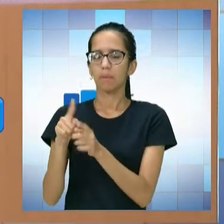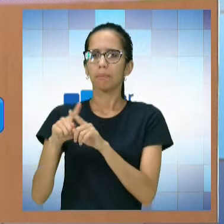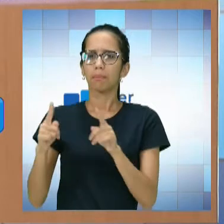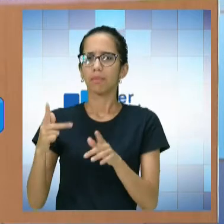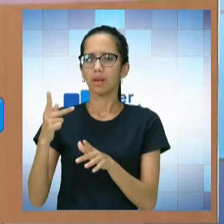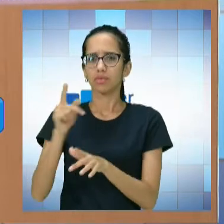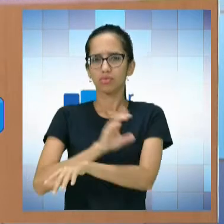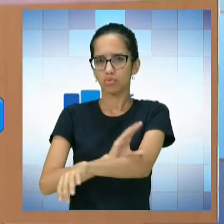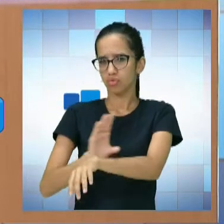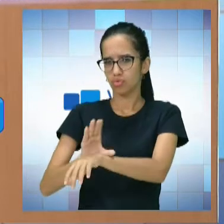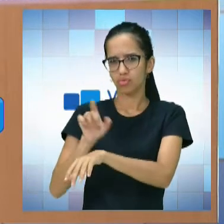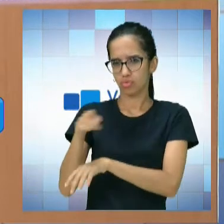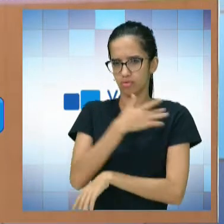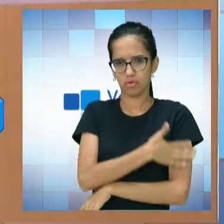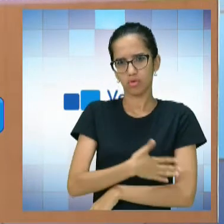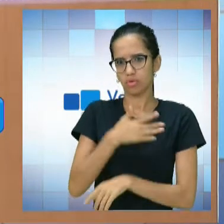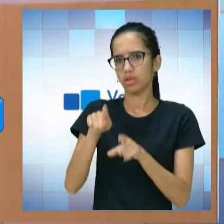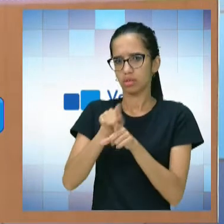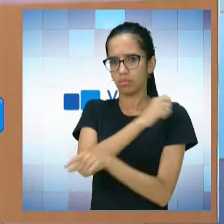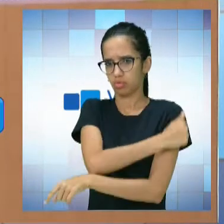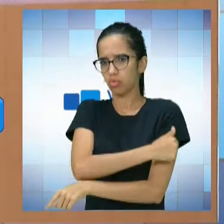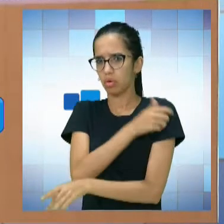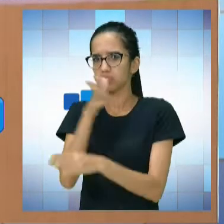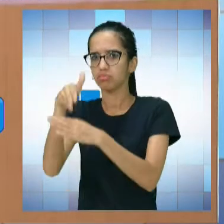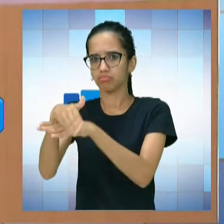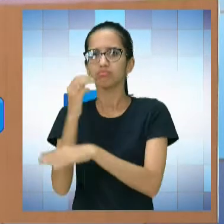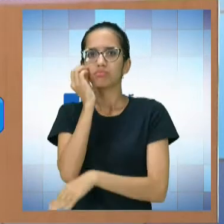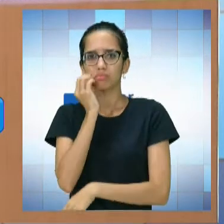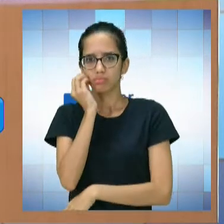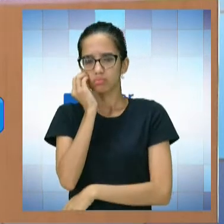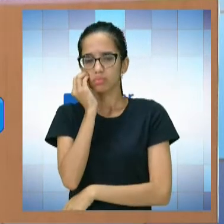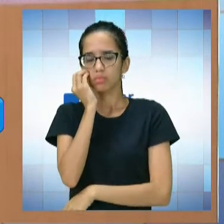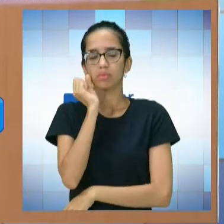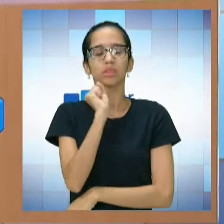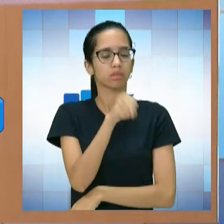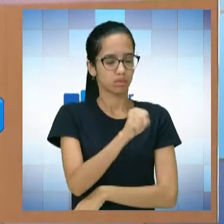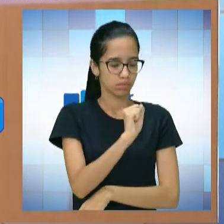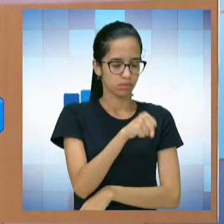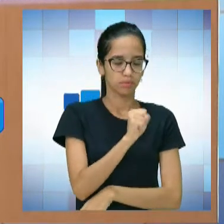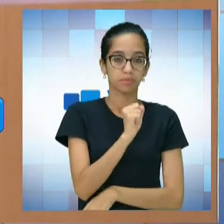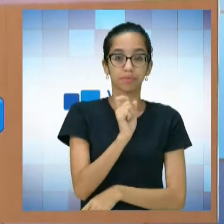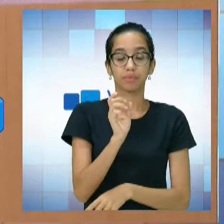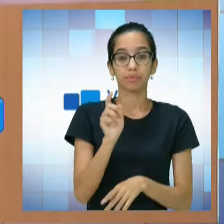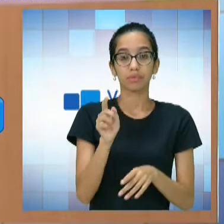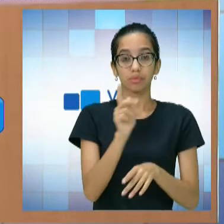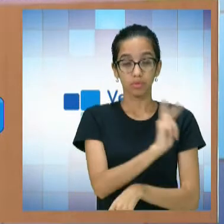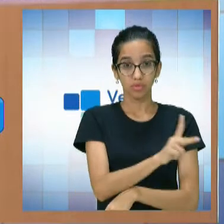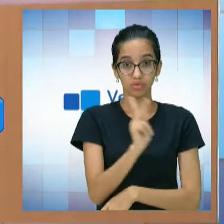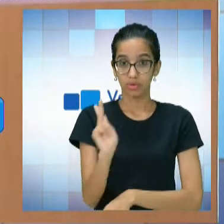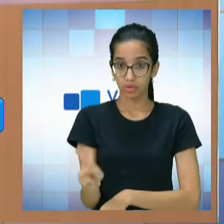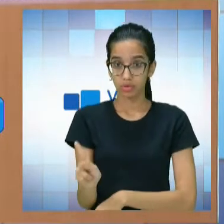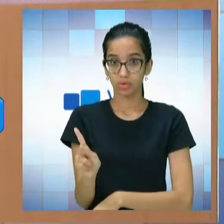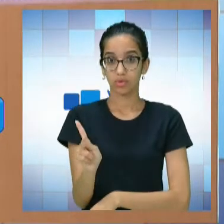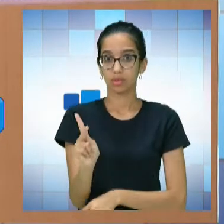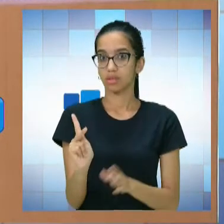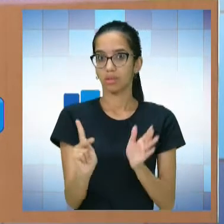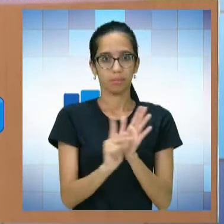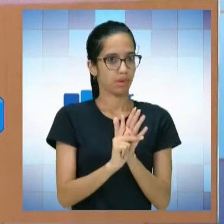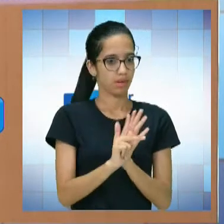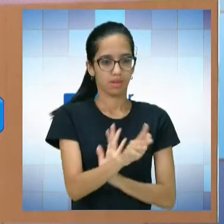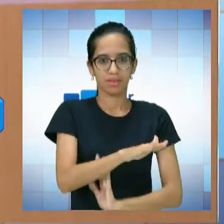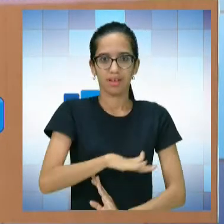a expectativa do senhor e dos alunos que fizeram esse curso? Atingiu, sim. Inclusive, professores que não são da área,